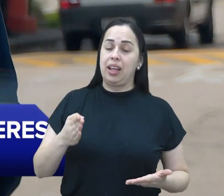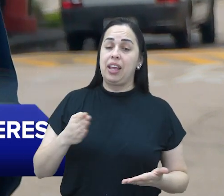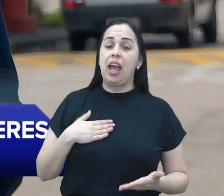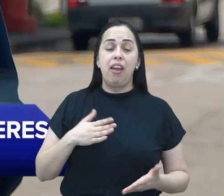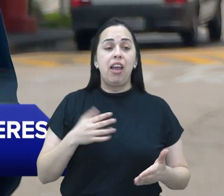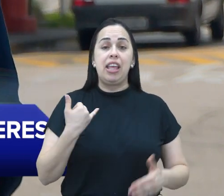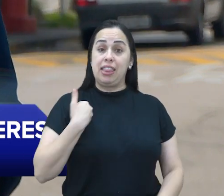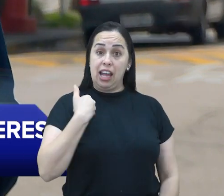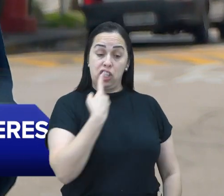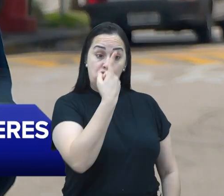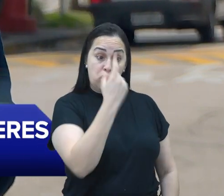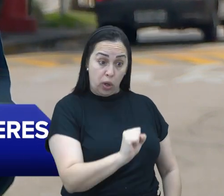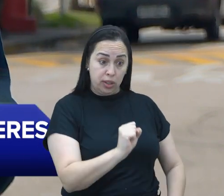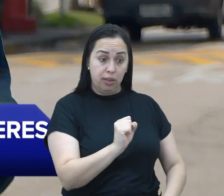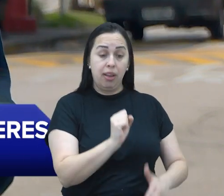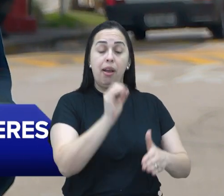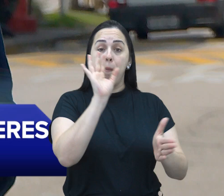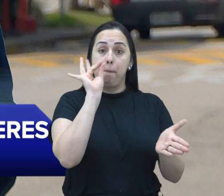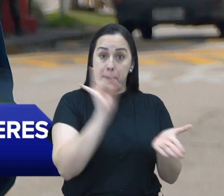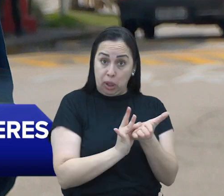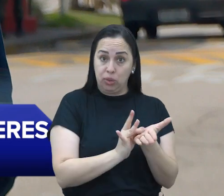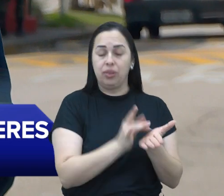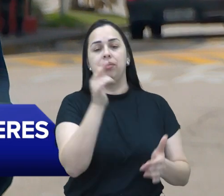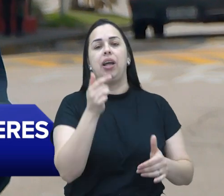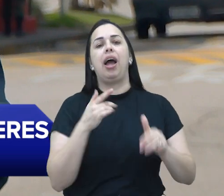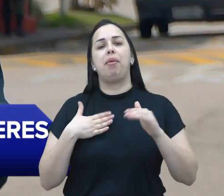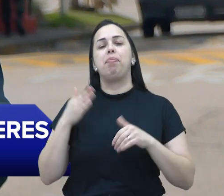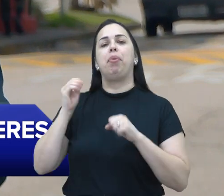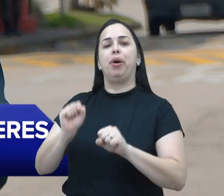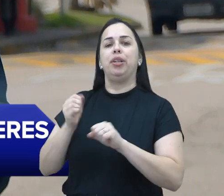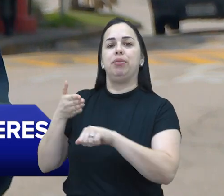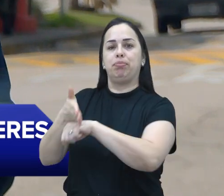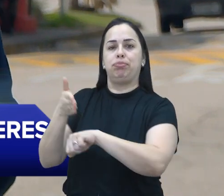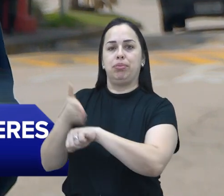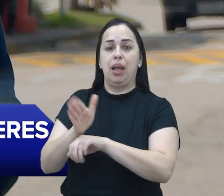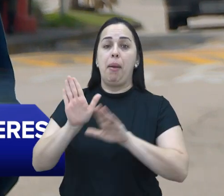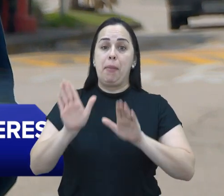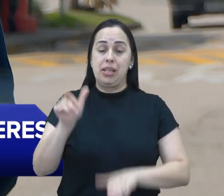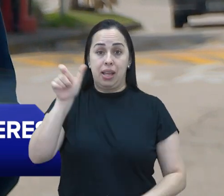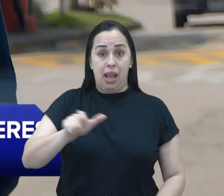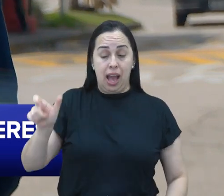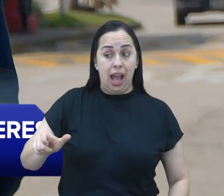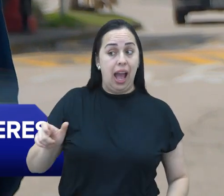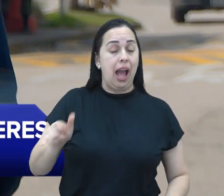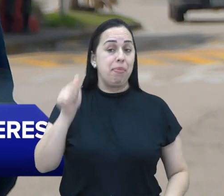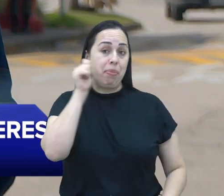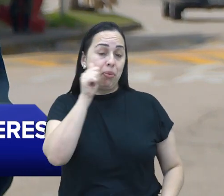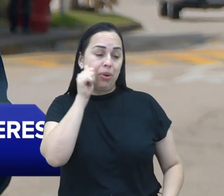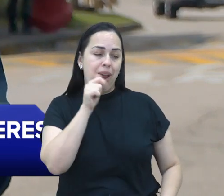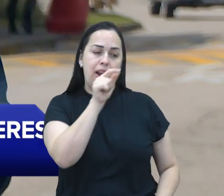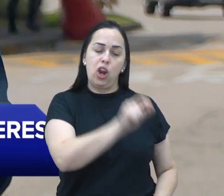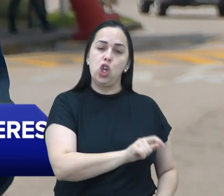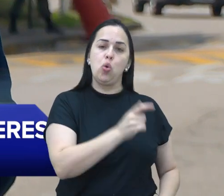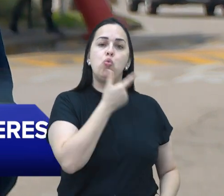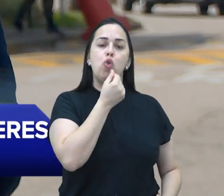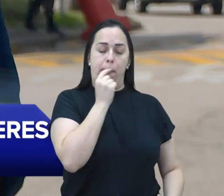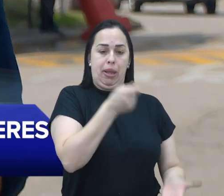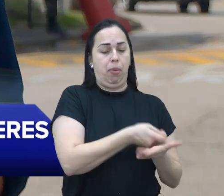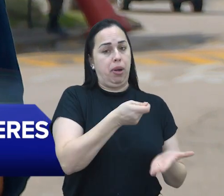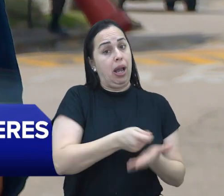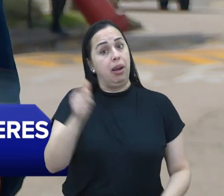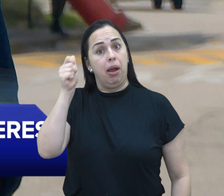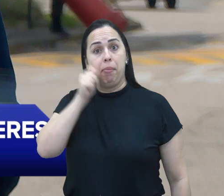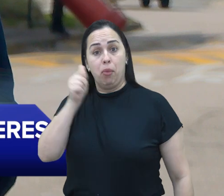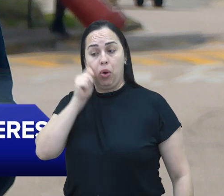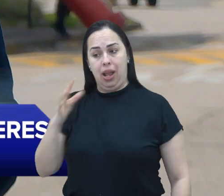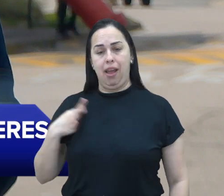que completarem 18 anos. A diferença para os homens é que as mulheres poderão se alistar de forma voluntária. Essa é